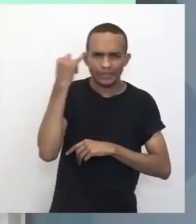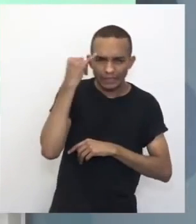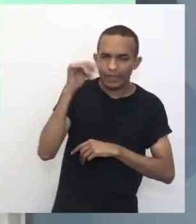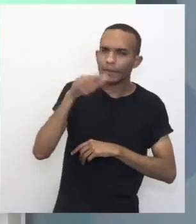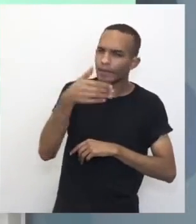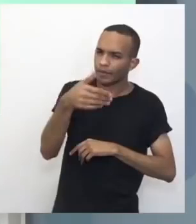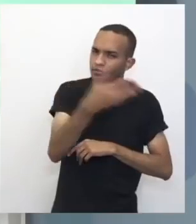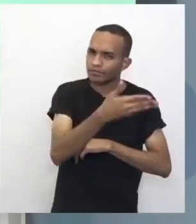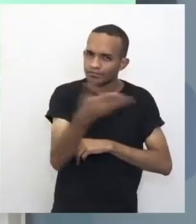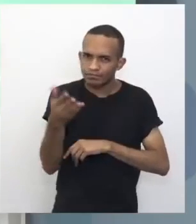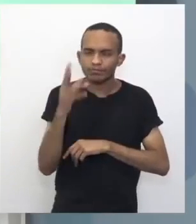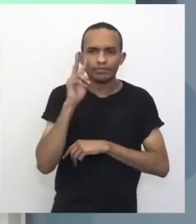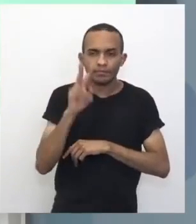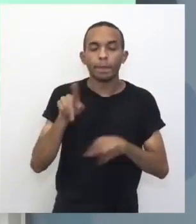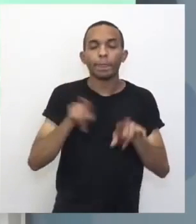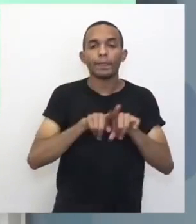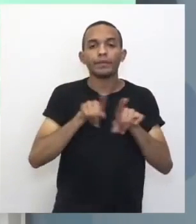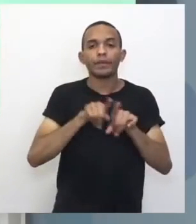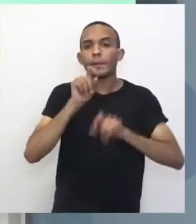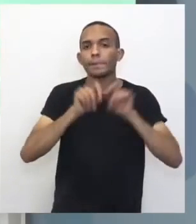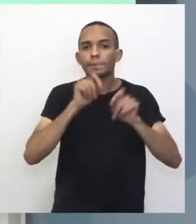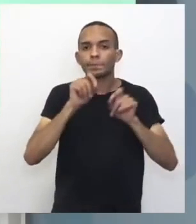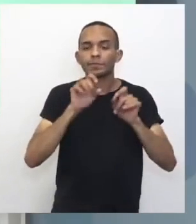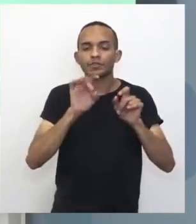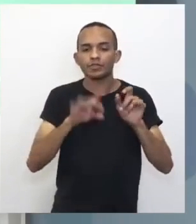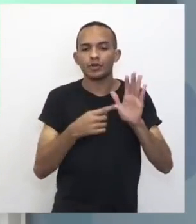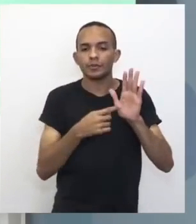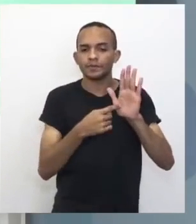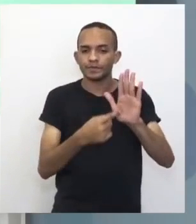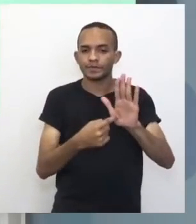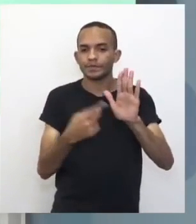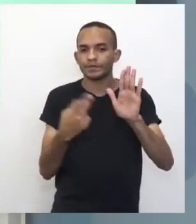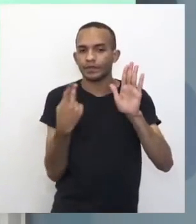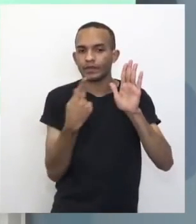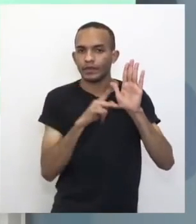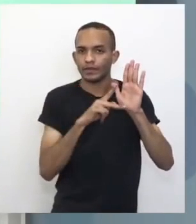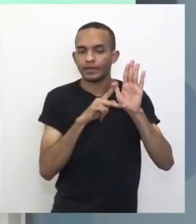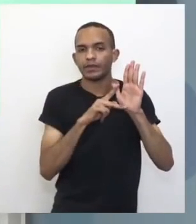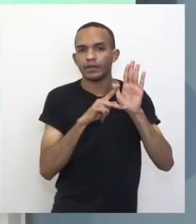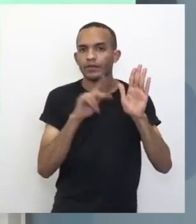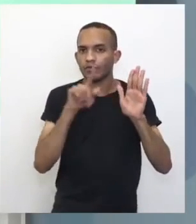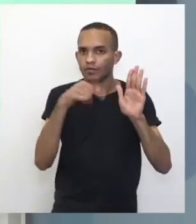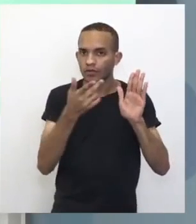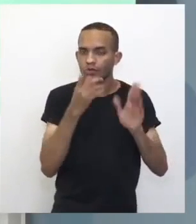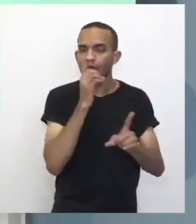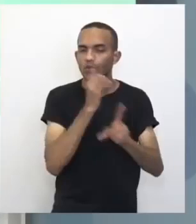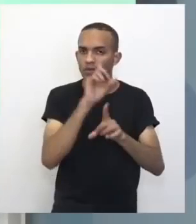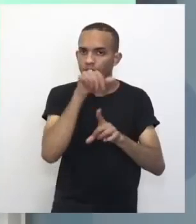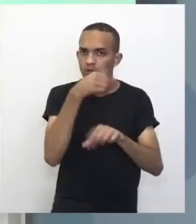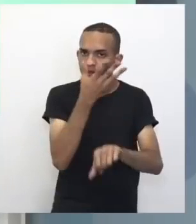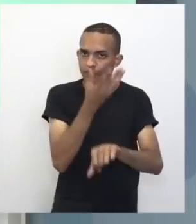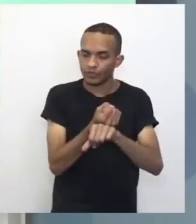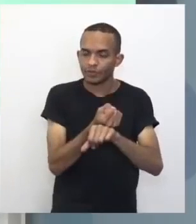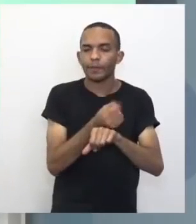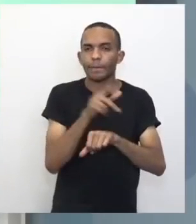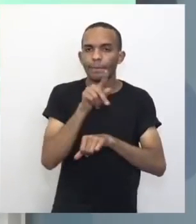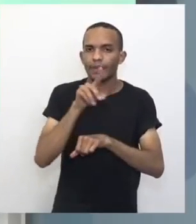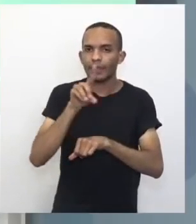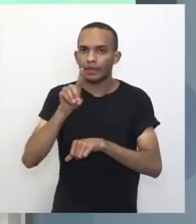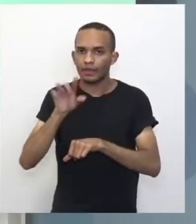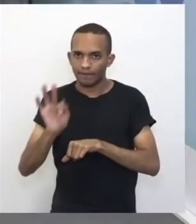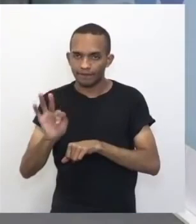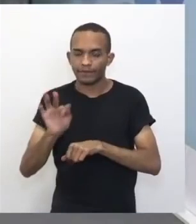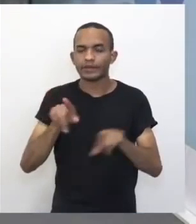Mais para frente vocês vão ver isso. Então, é que eu só estou com... Esse daqui é o PDF que vocês vão encontrar. E nesse PDF,